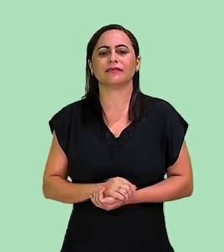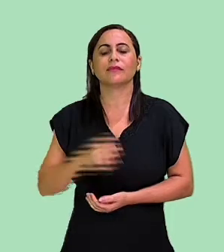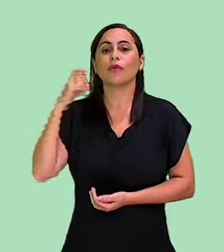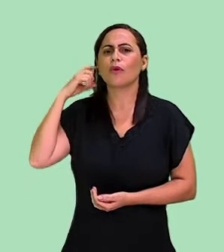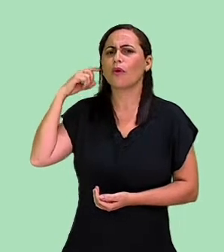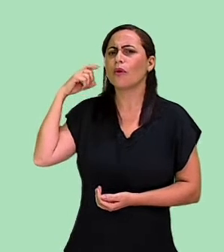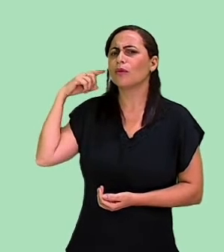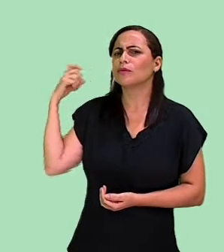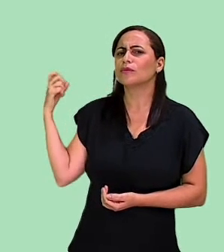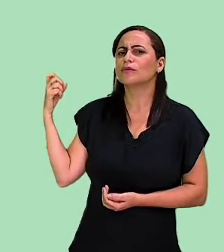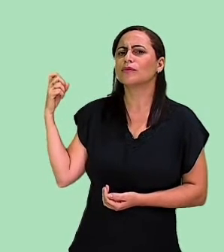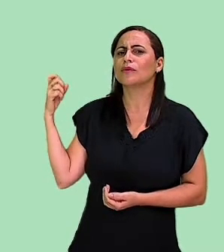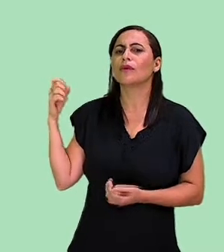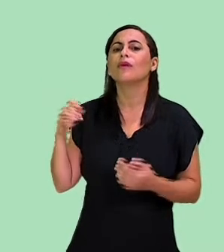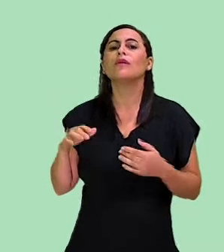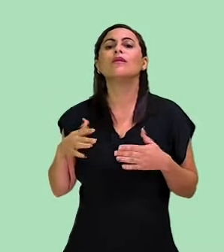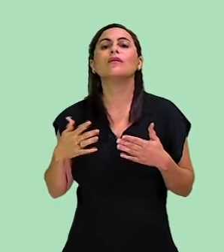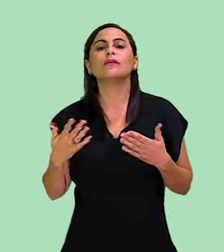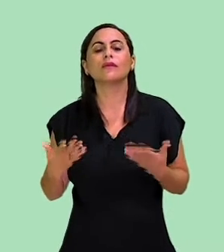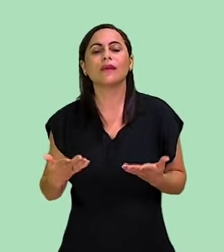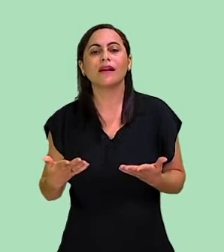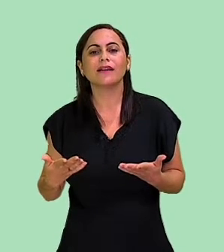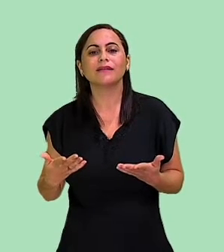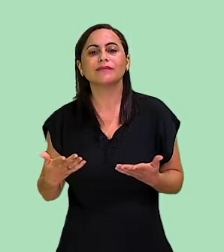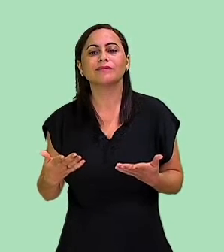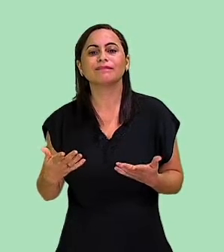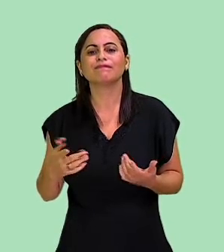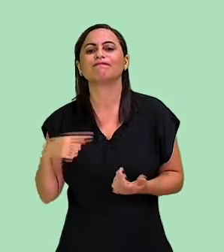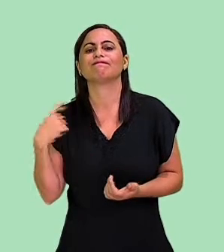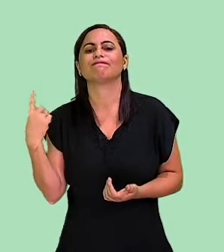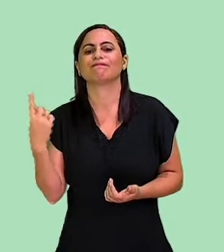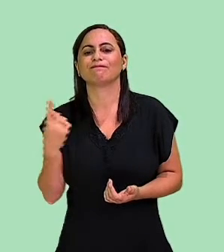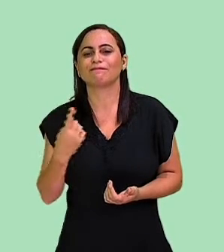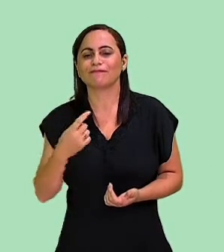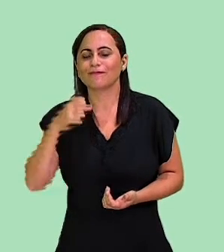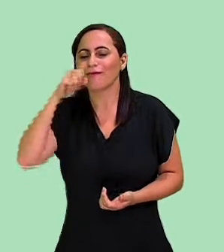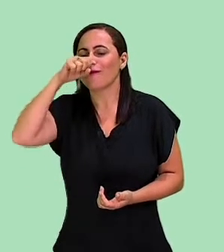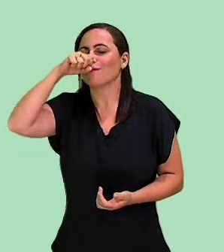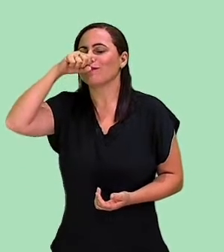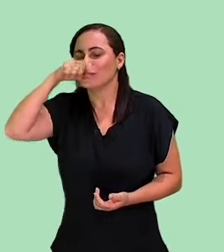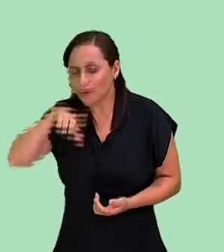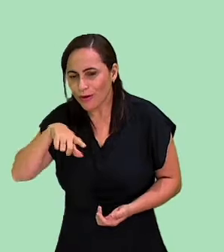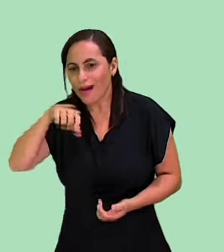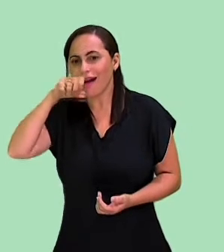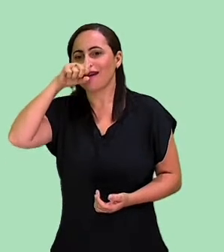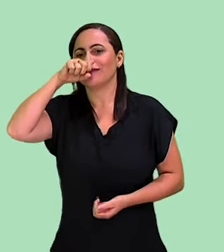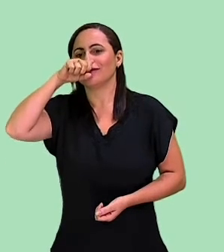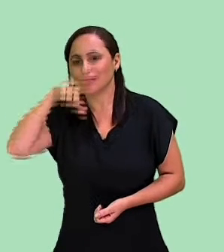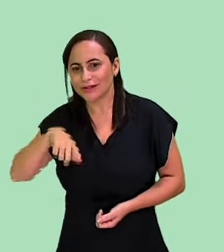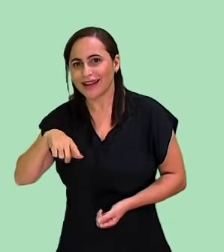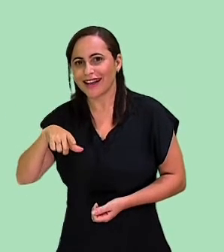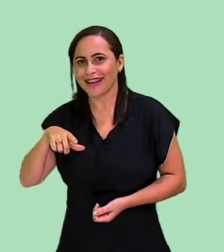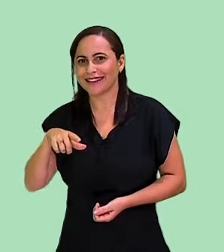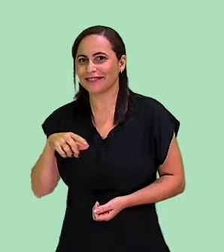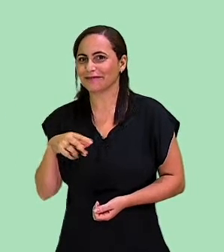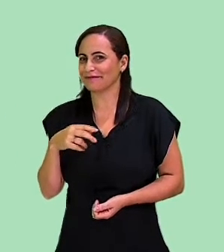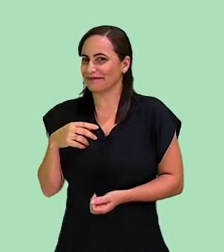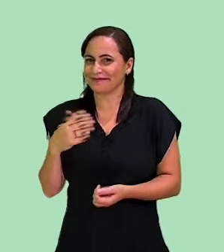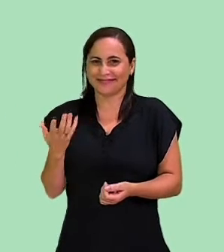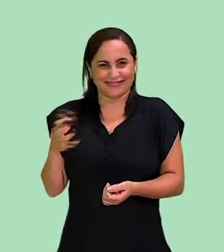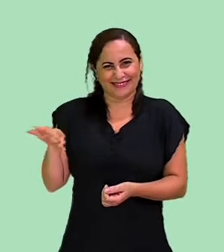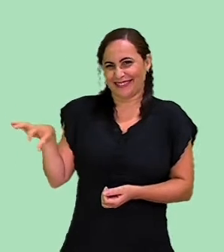Este é o som que fazemos quando estamos espirrando. Ninguém quer espirrar, né?